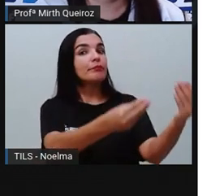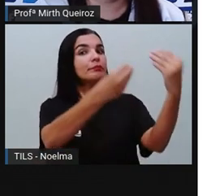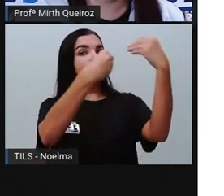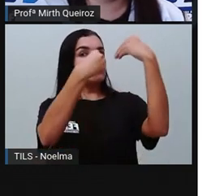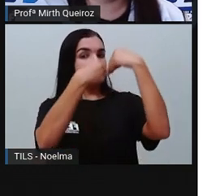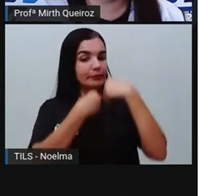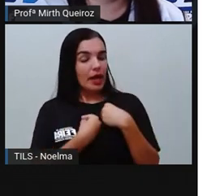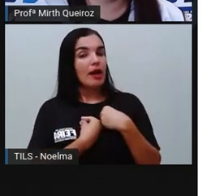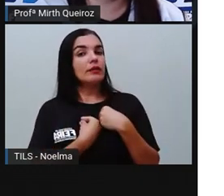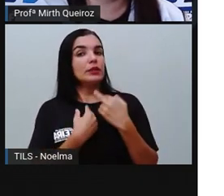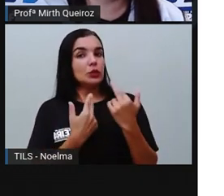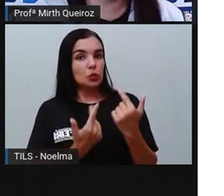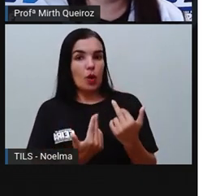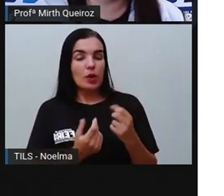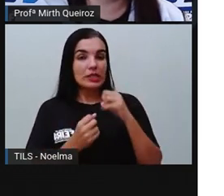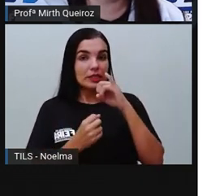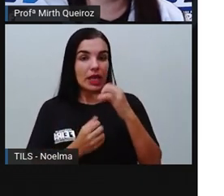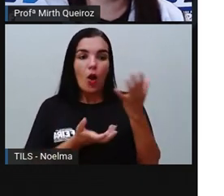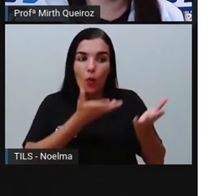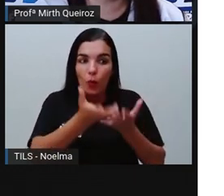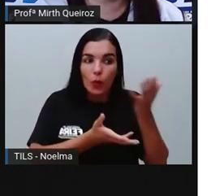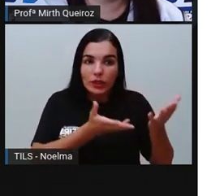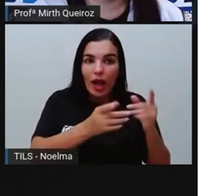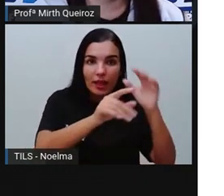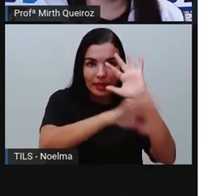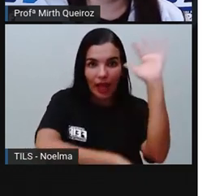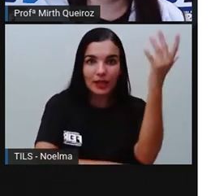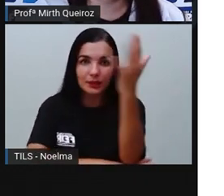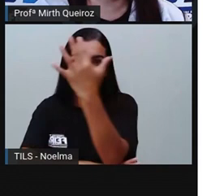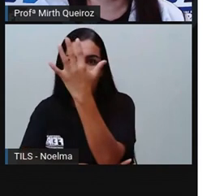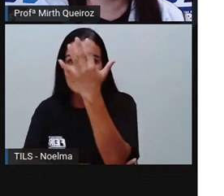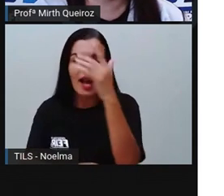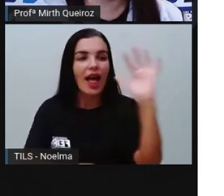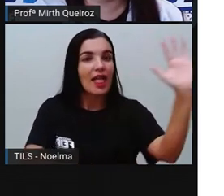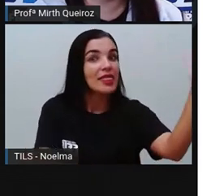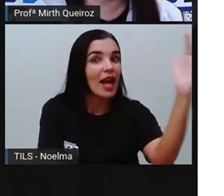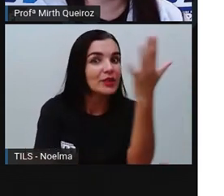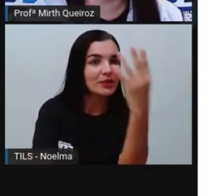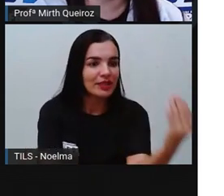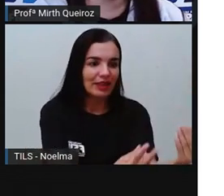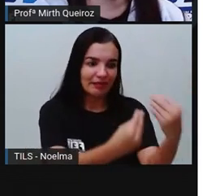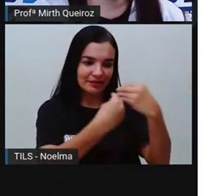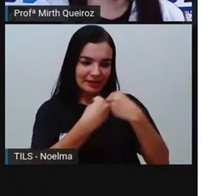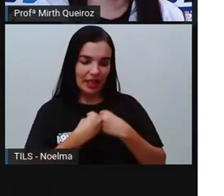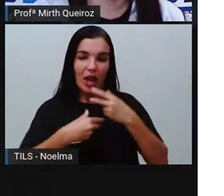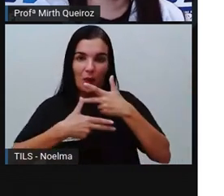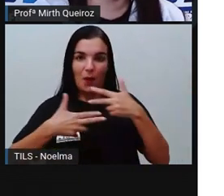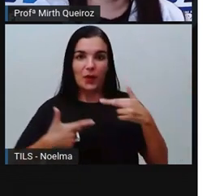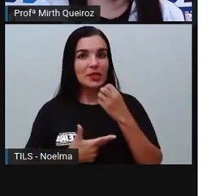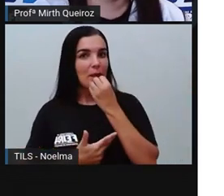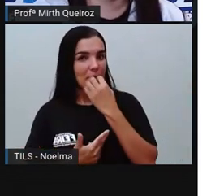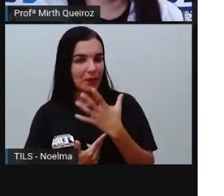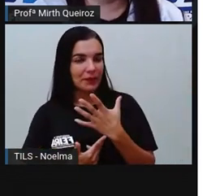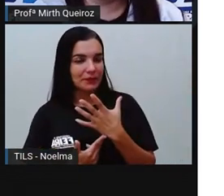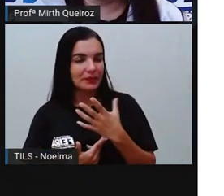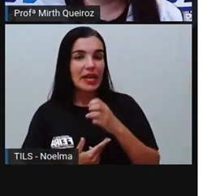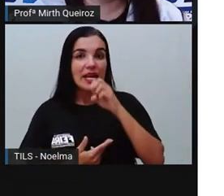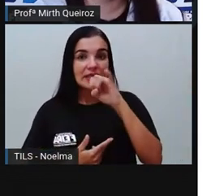gente fornece para ela, né? Se a gente cuida da natureza, nós vamos ter um ar puro, um ar limpo, né? Nós vamos ter